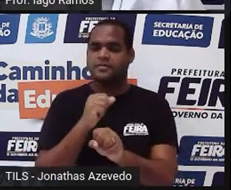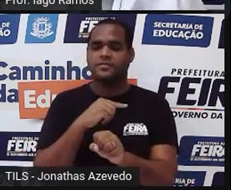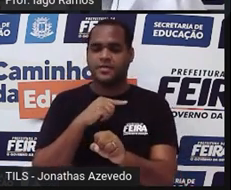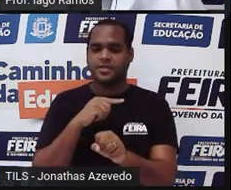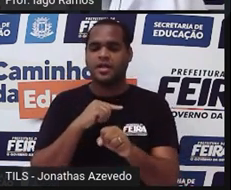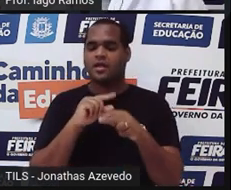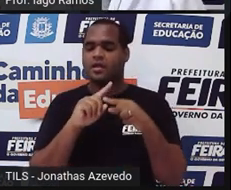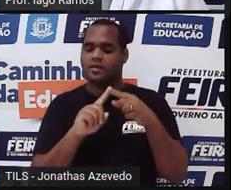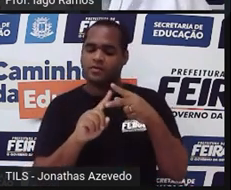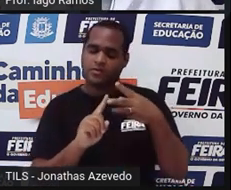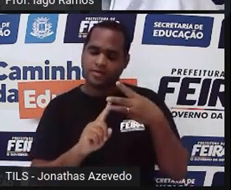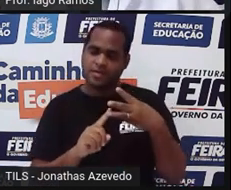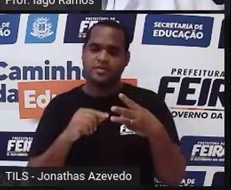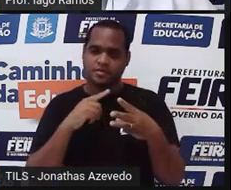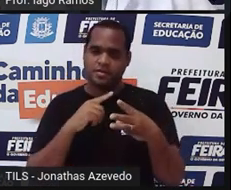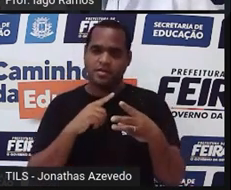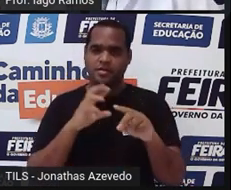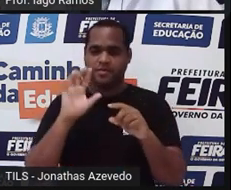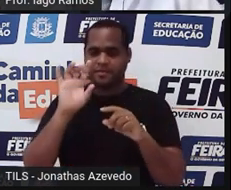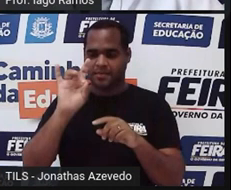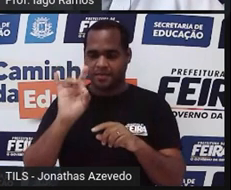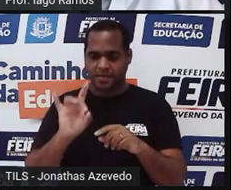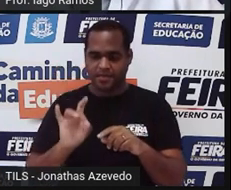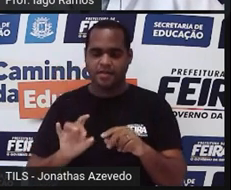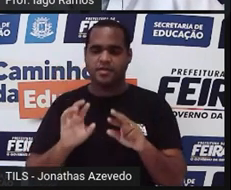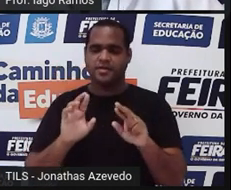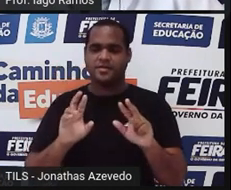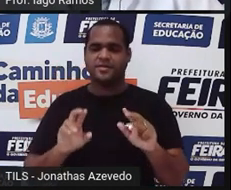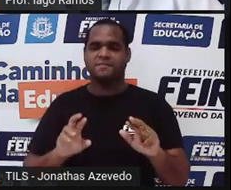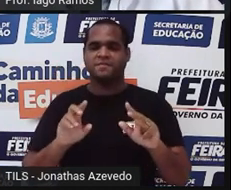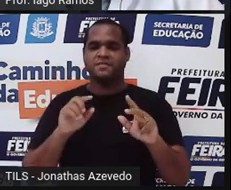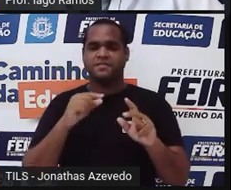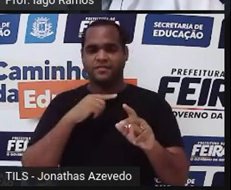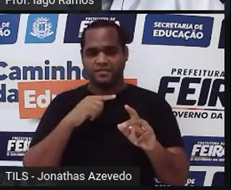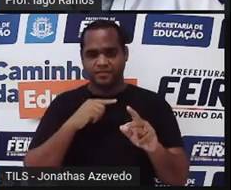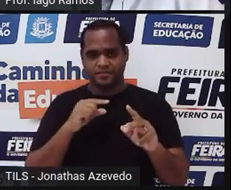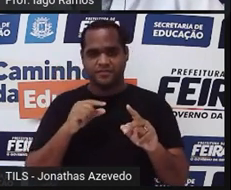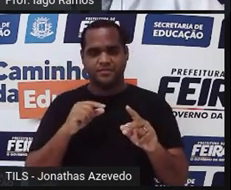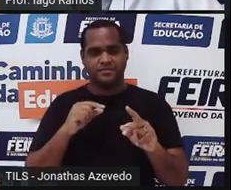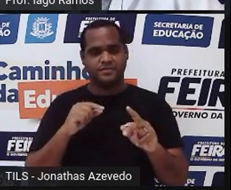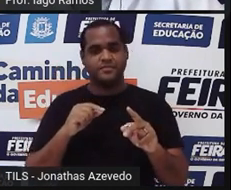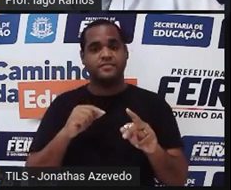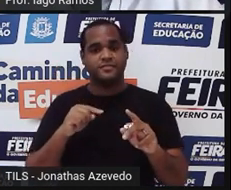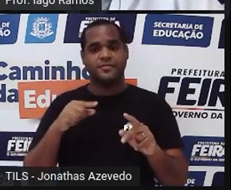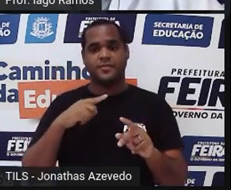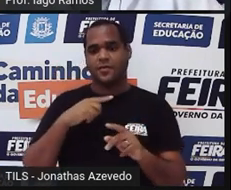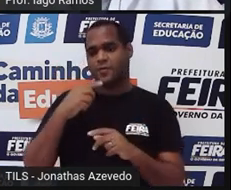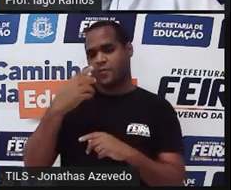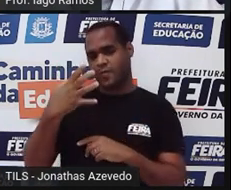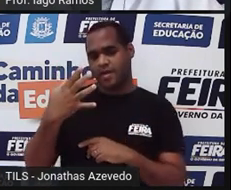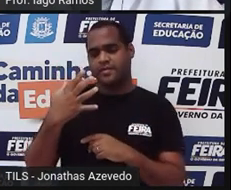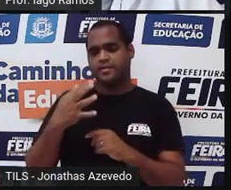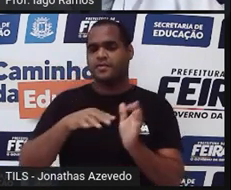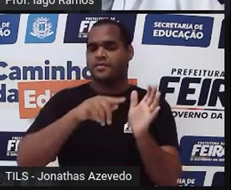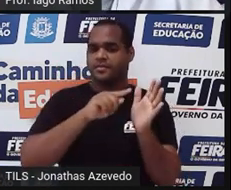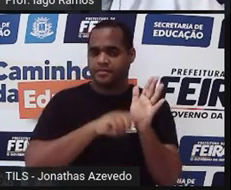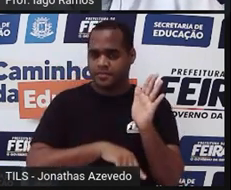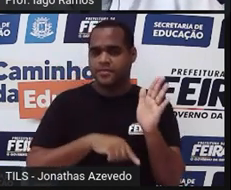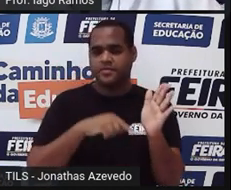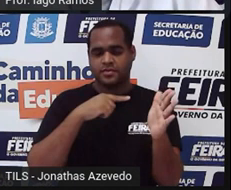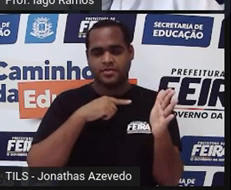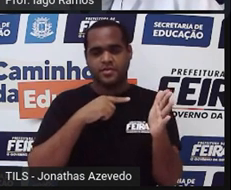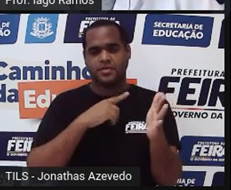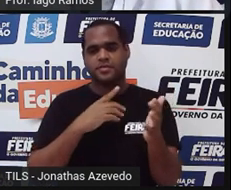lados. Tá bom? Então, o 4 agora, vamos ver se ele é maior que a subtração de 5 e 3. Ou